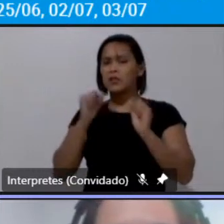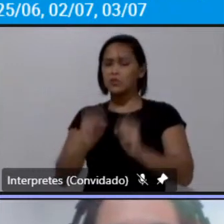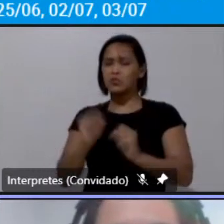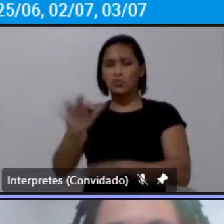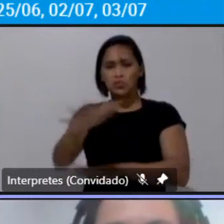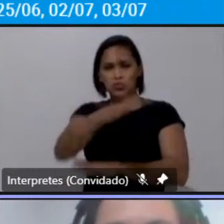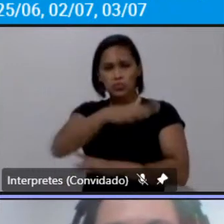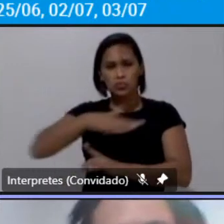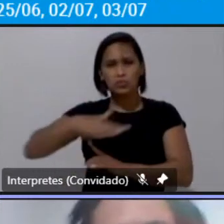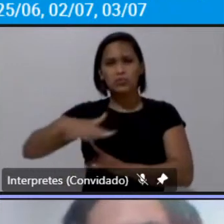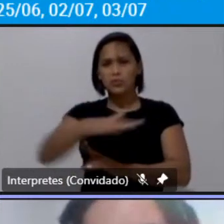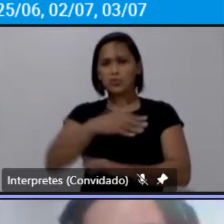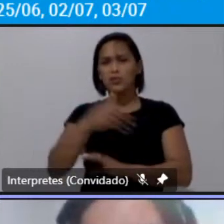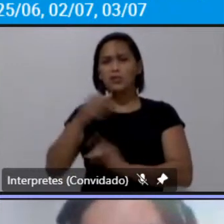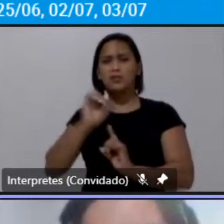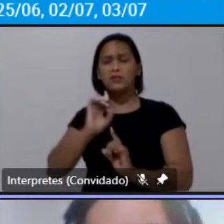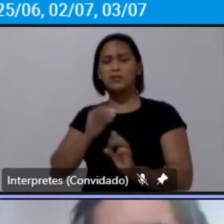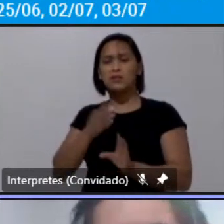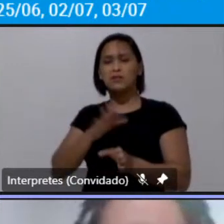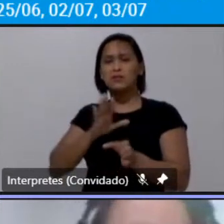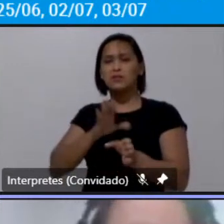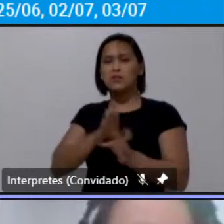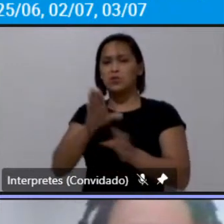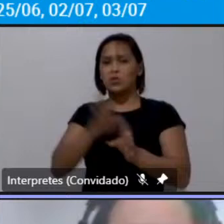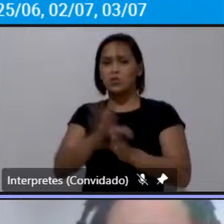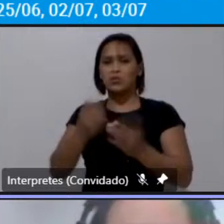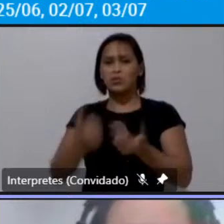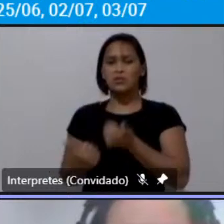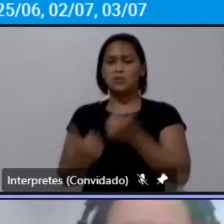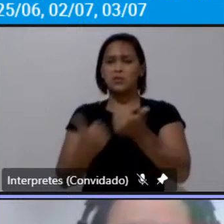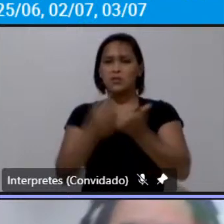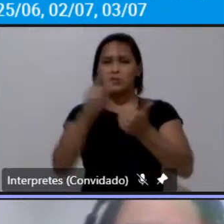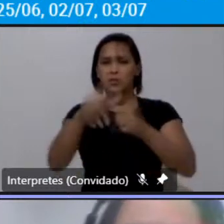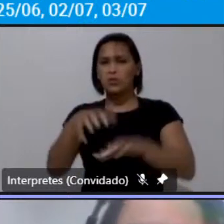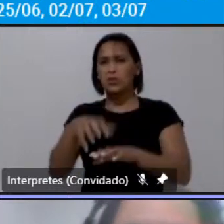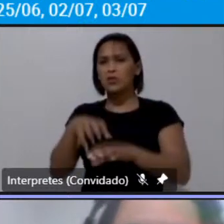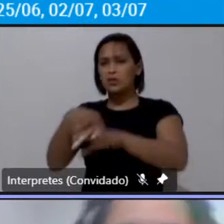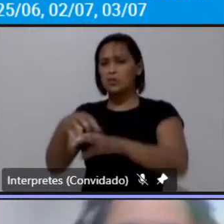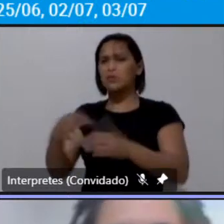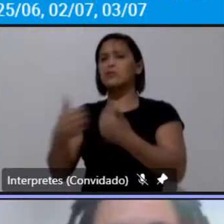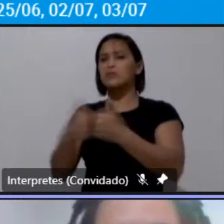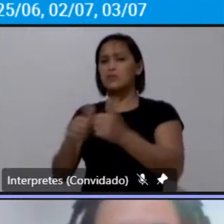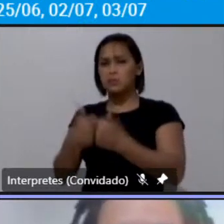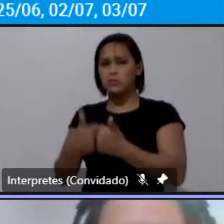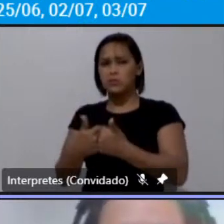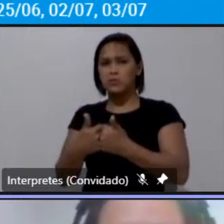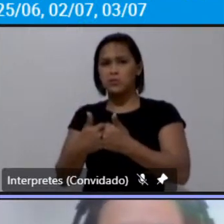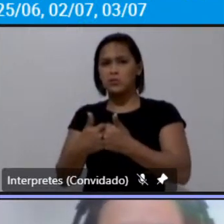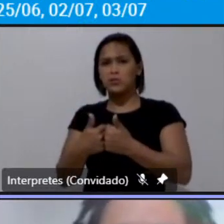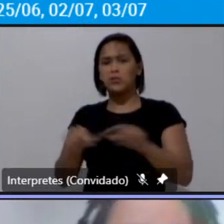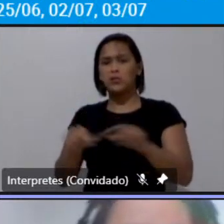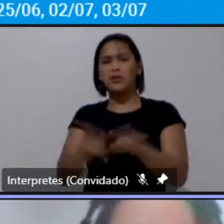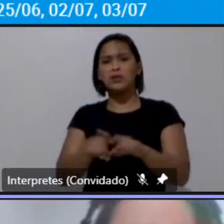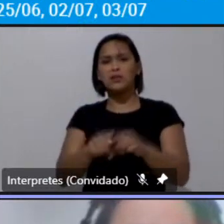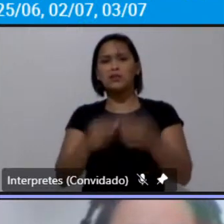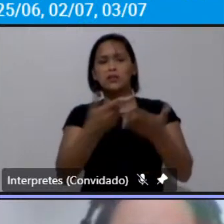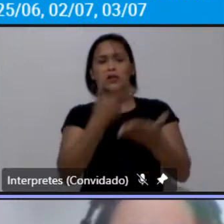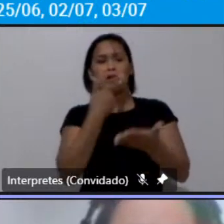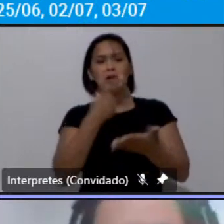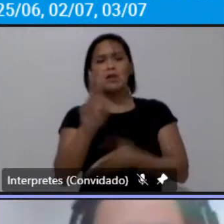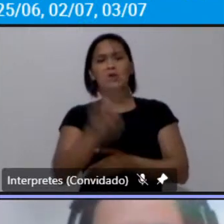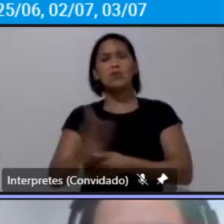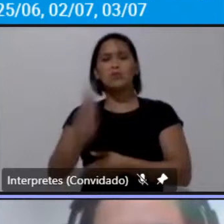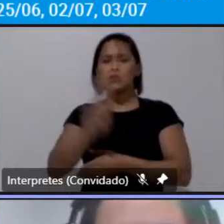é contribui com o poder público para a melhoria do transporte e cobra né ajudando a cobrar e utiliza o